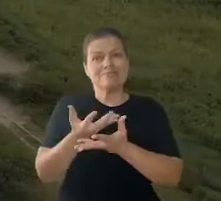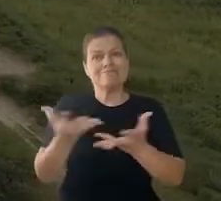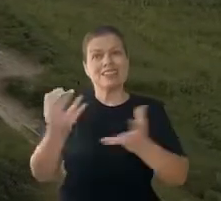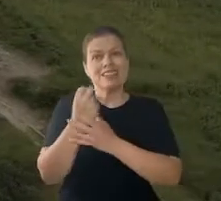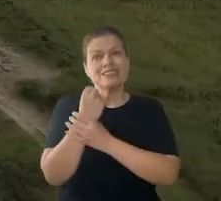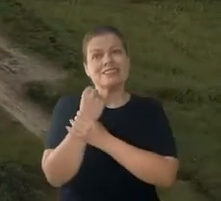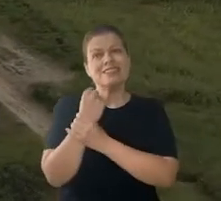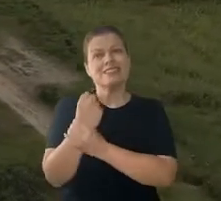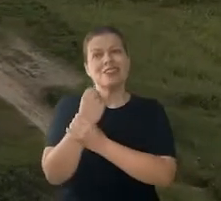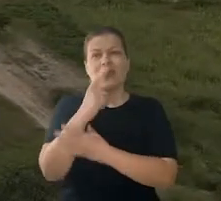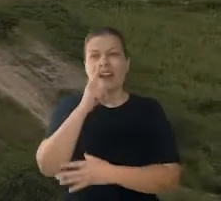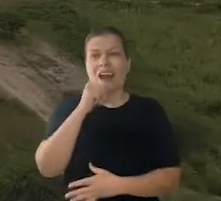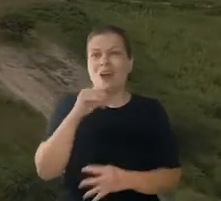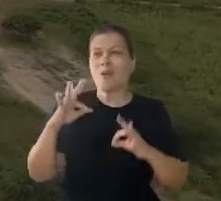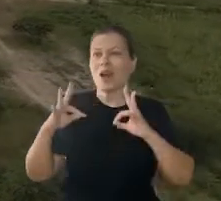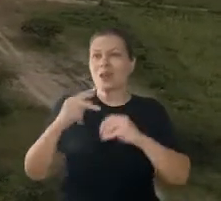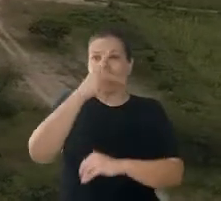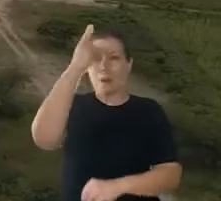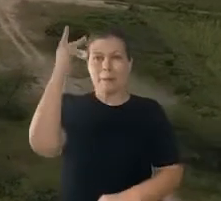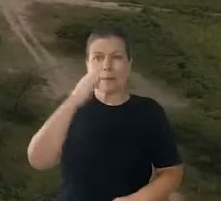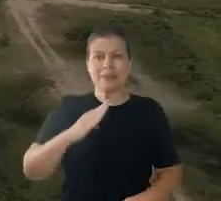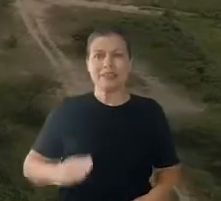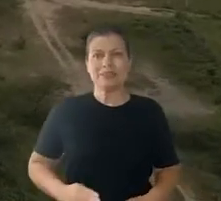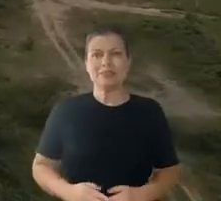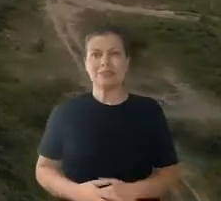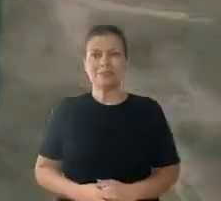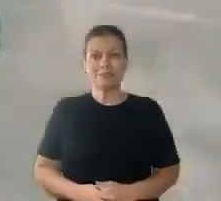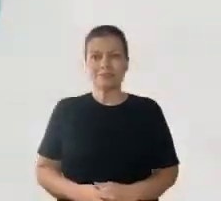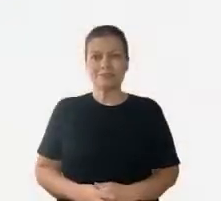segurança hídrica para todos os brasileiros.